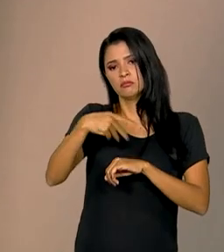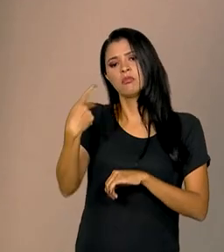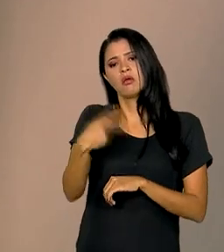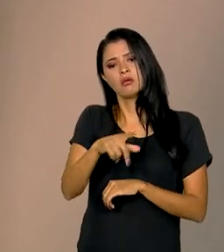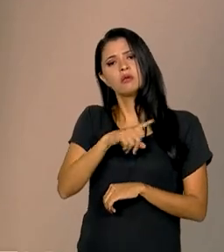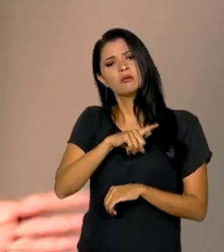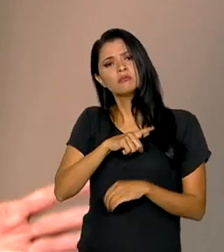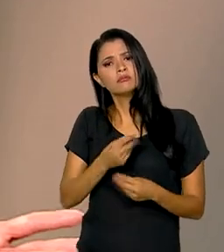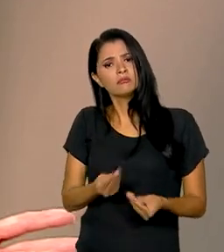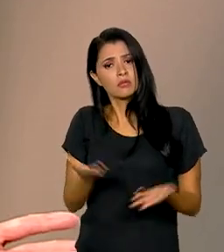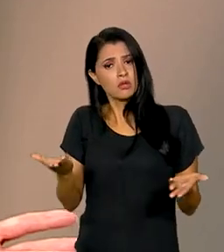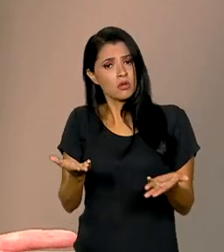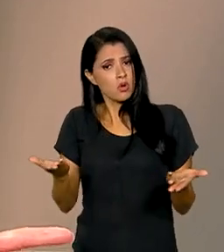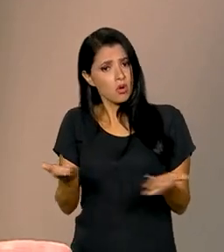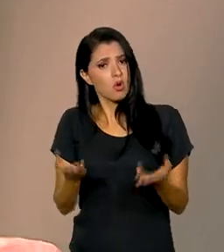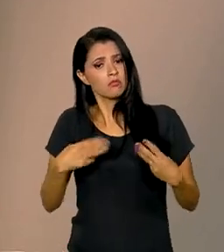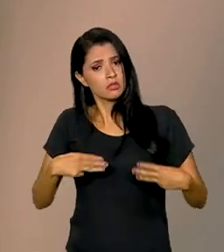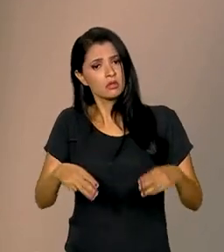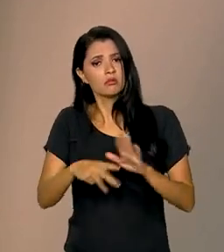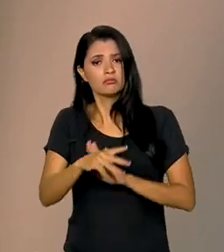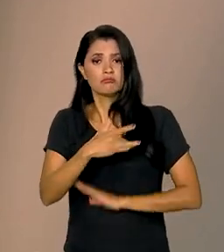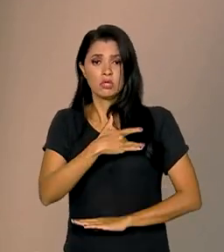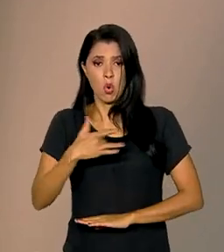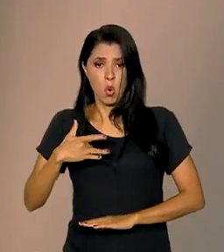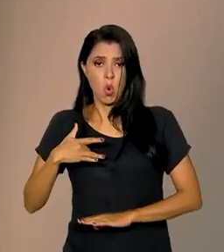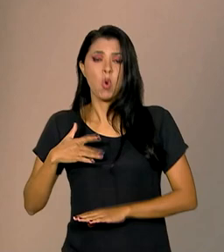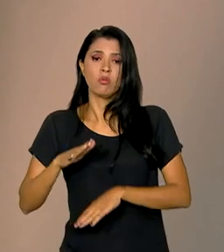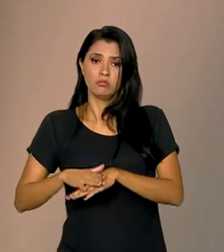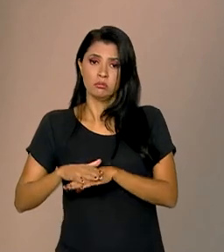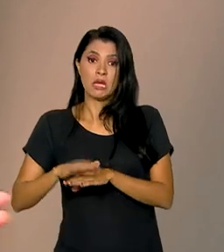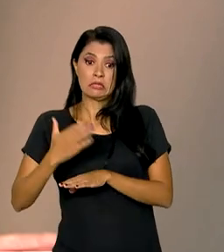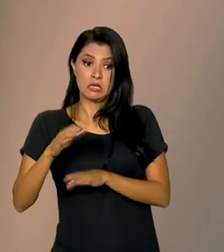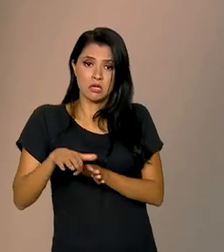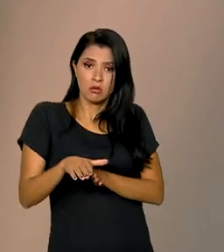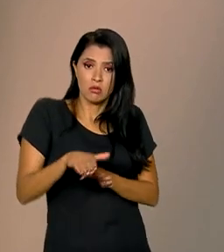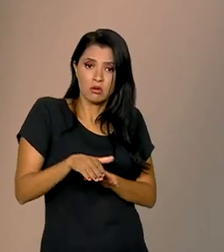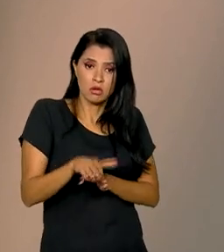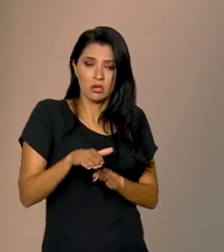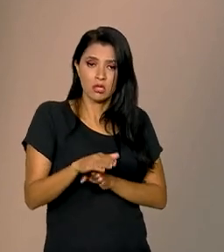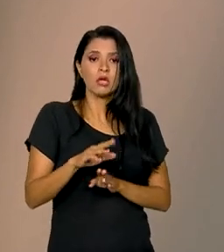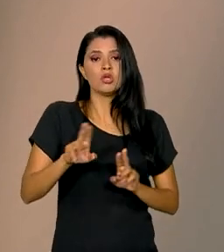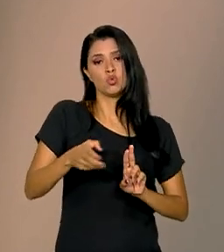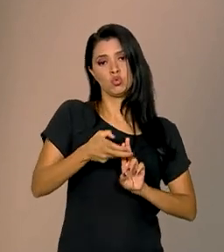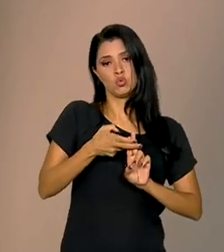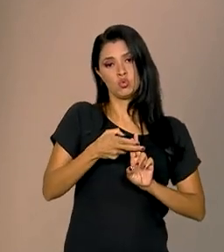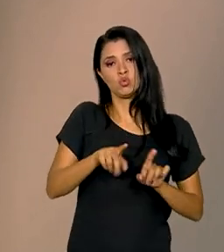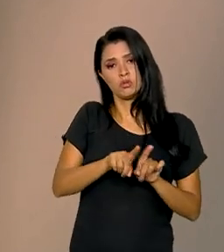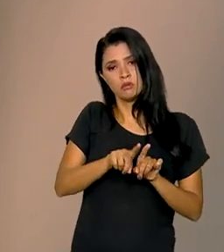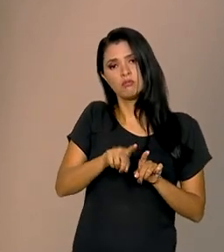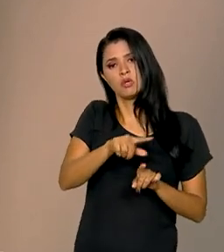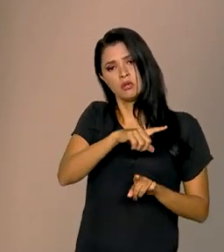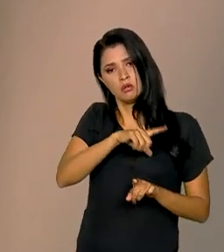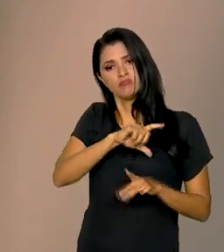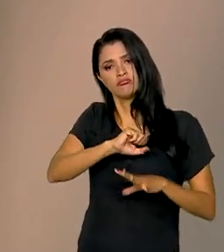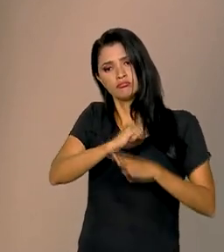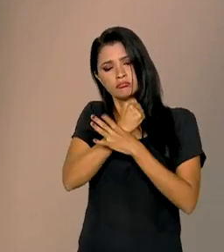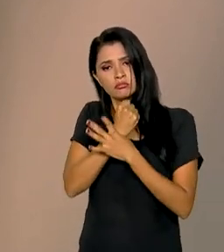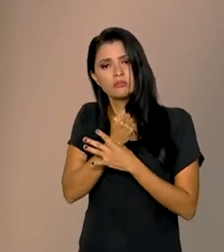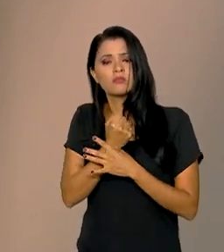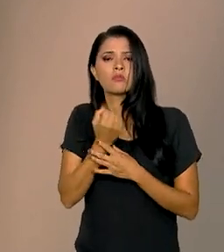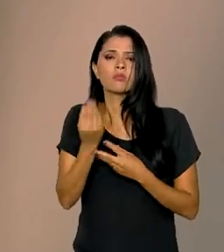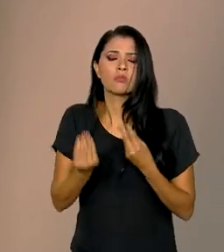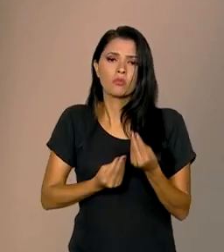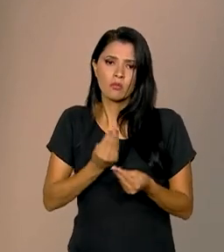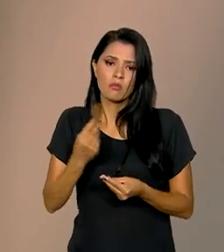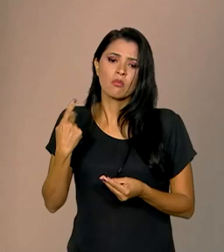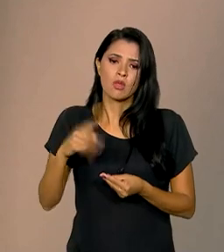tem agora o Ministério da Saúde orientado pela ciência e um sistema único de saúde que garante que